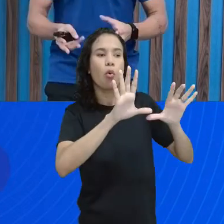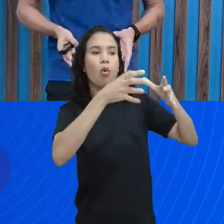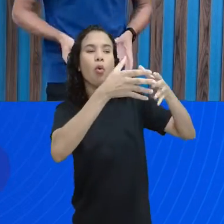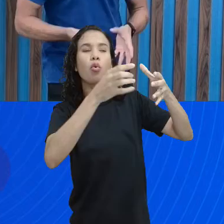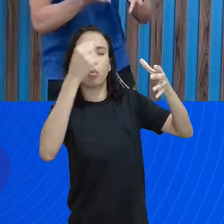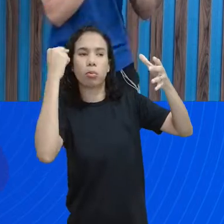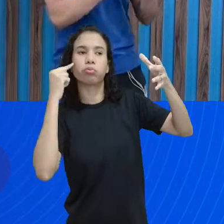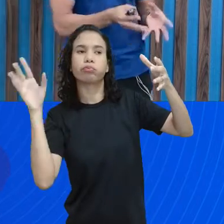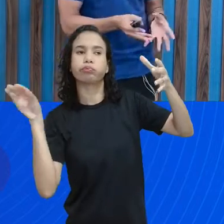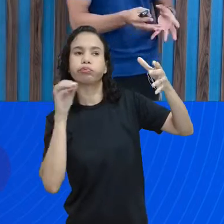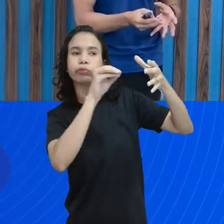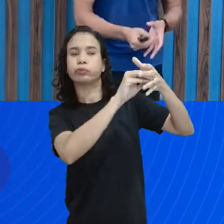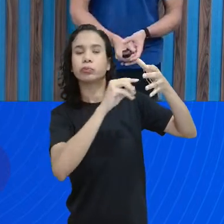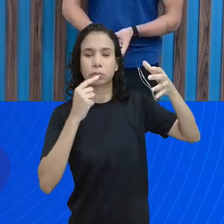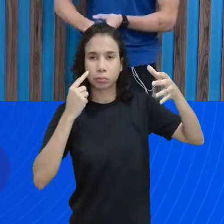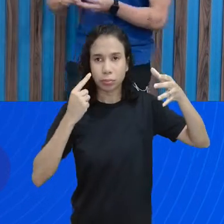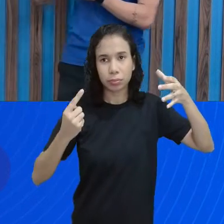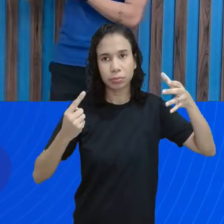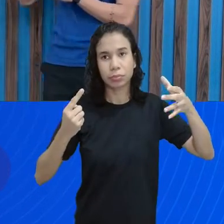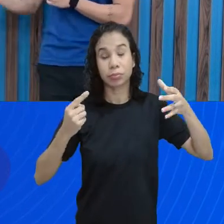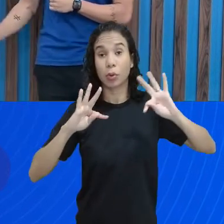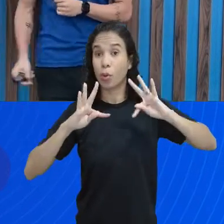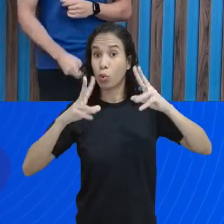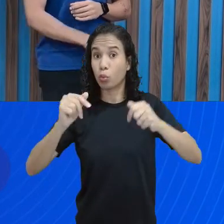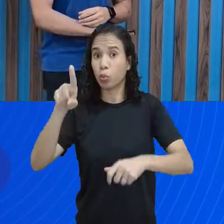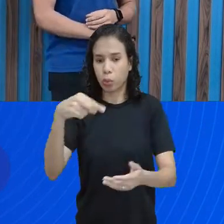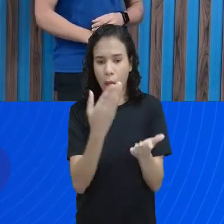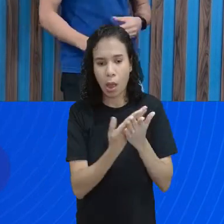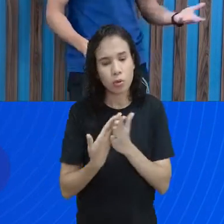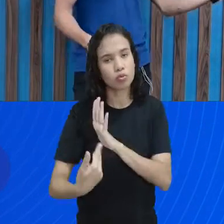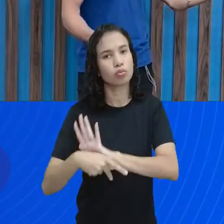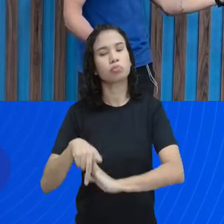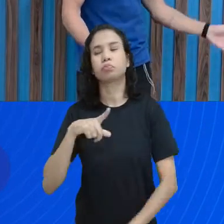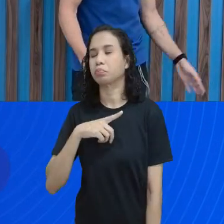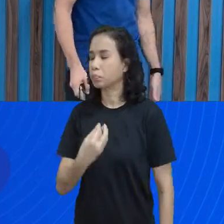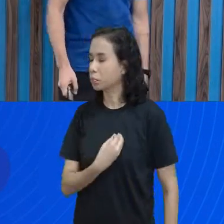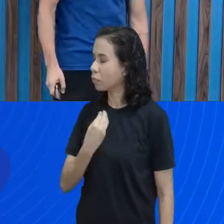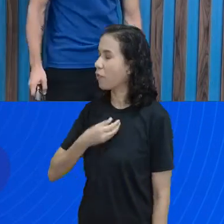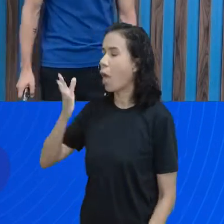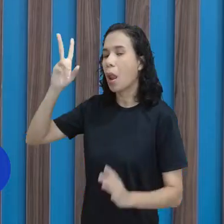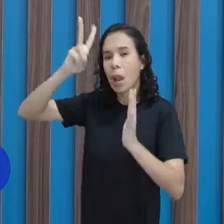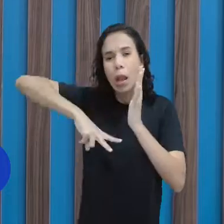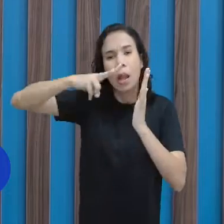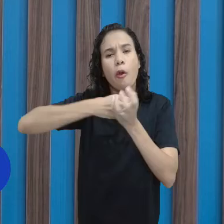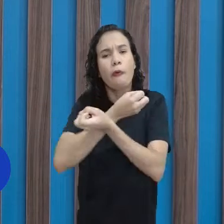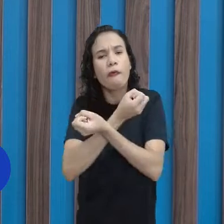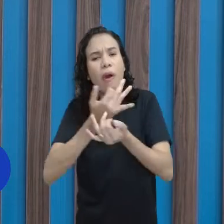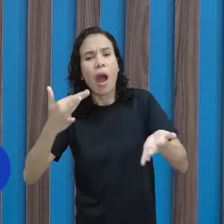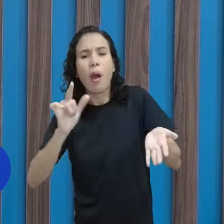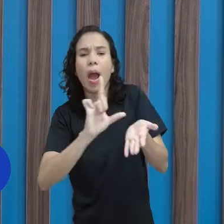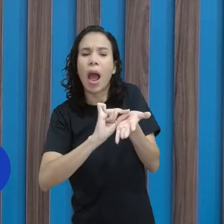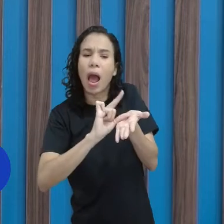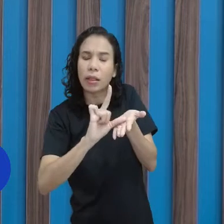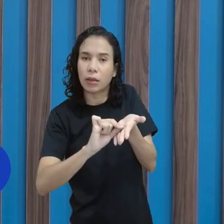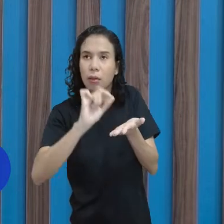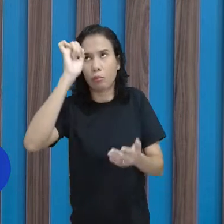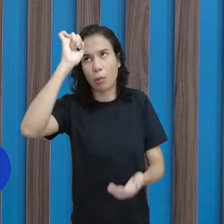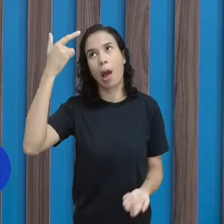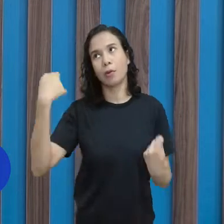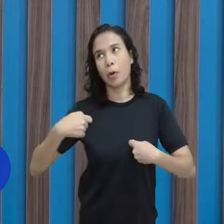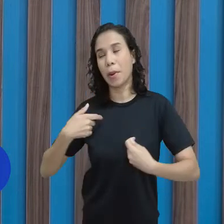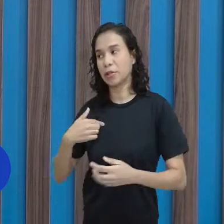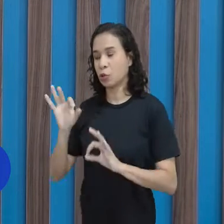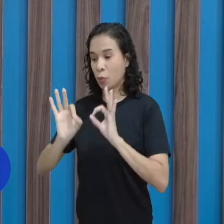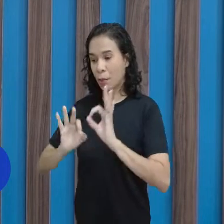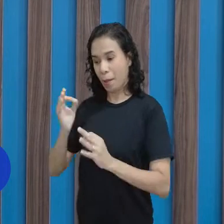encaixa. A gente vai lá e classifica. E tudo isso é objeto de estudo. Eu já li vários artigos, Com certeza. Claro que eu tenho que me preparar, né?